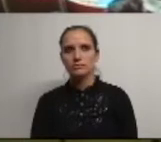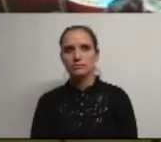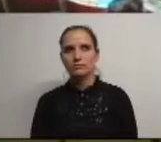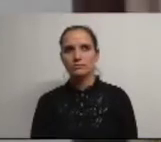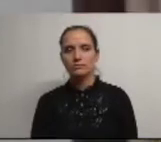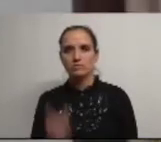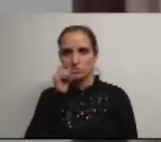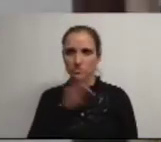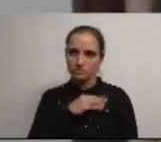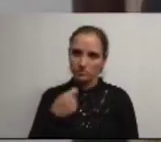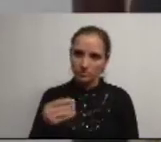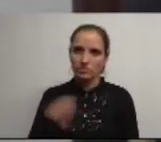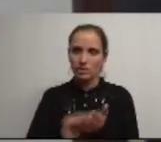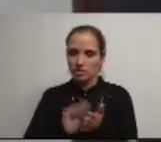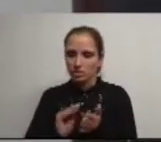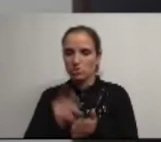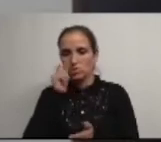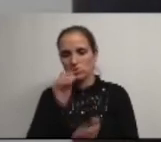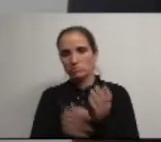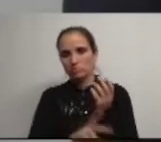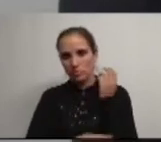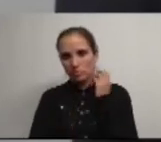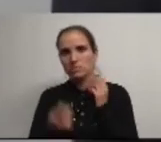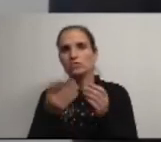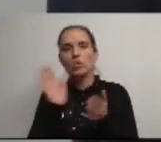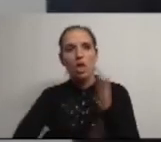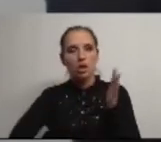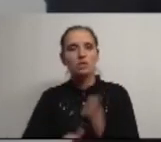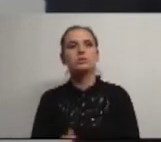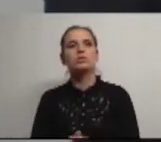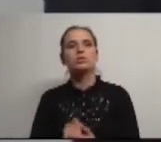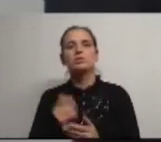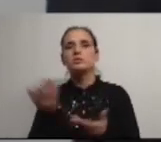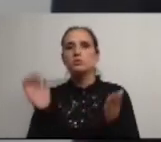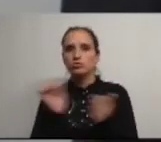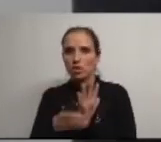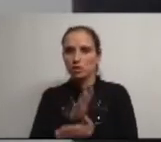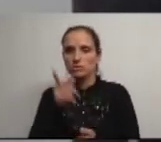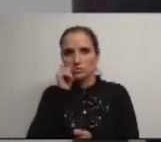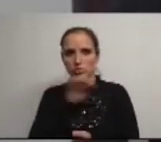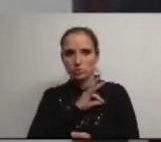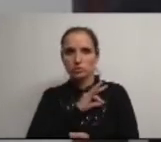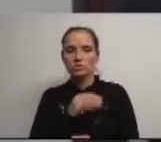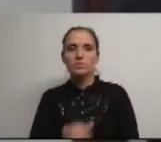Sr. Presidente Sras. Secretárias Sr. Presidente da Câmara e Srs. Vereadores caros colegas de comunicação social milhares e senhores e meus senhores